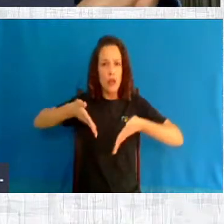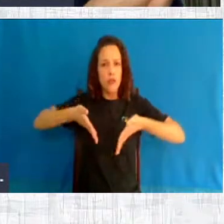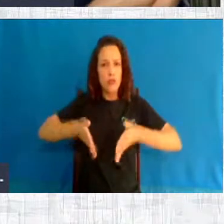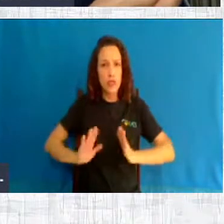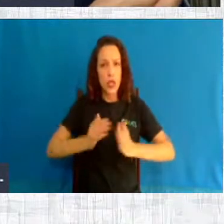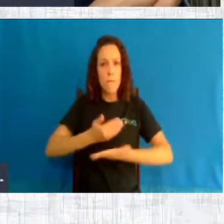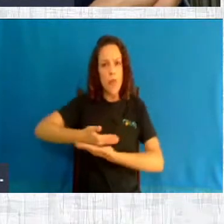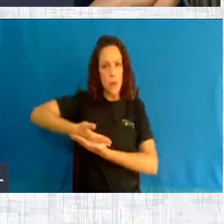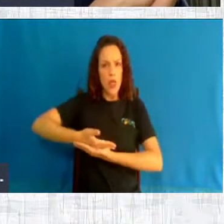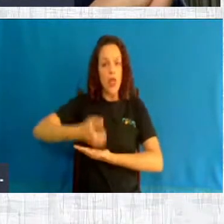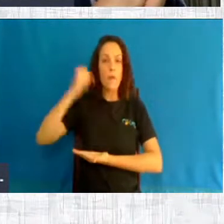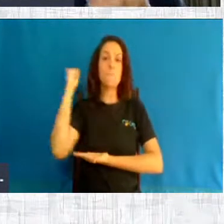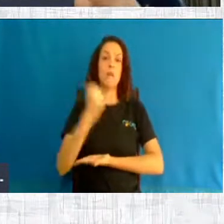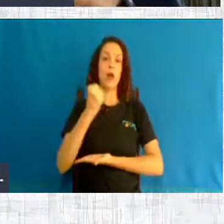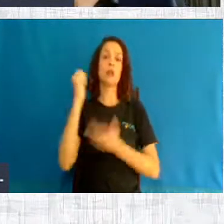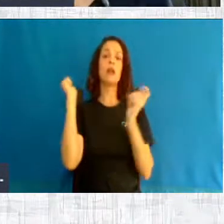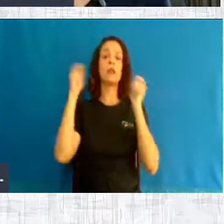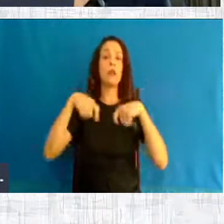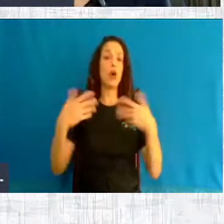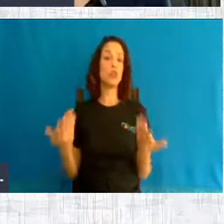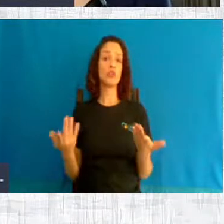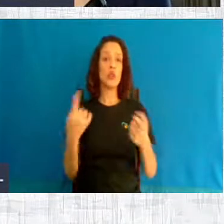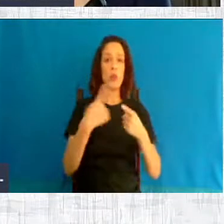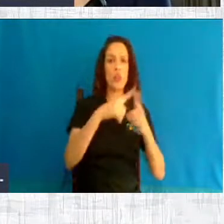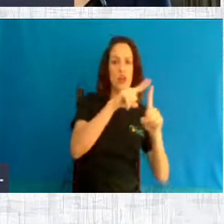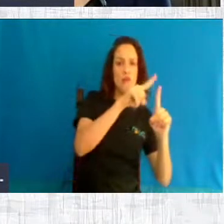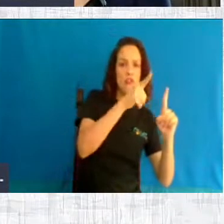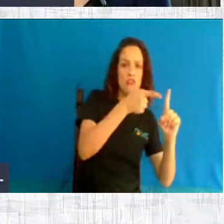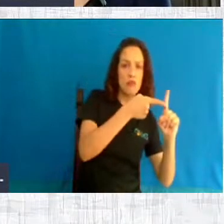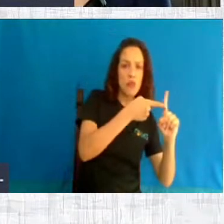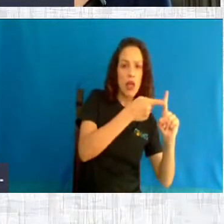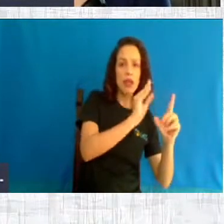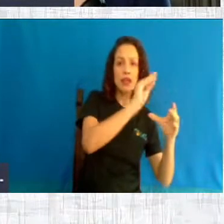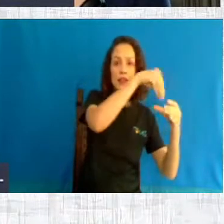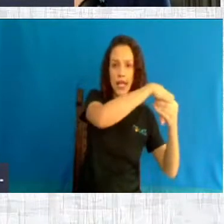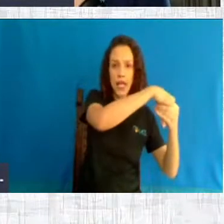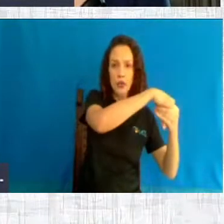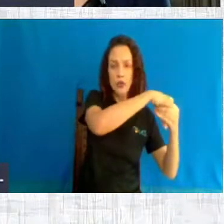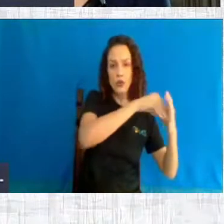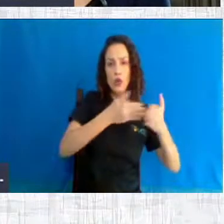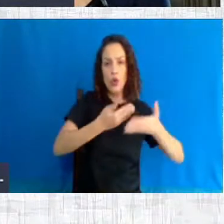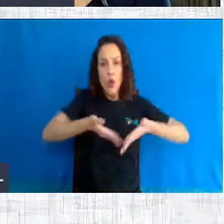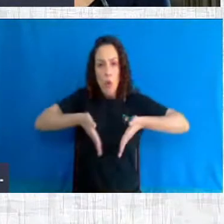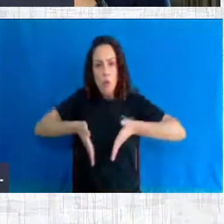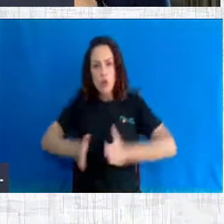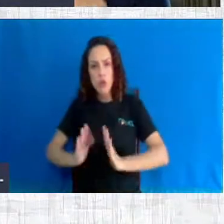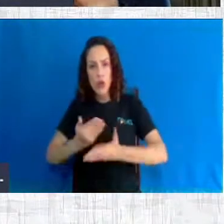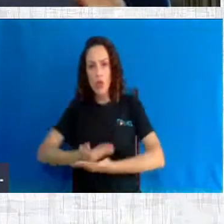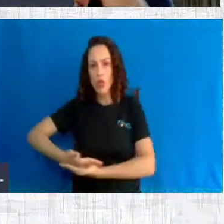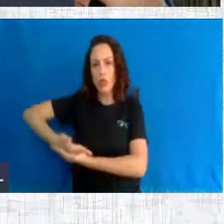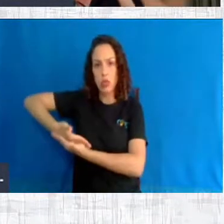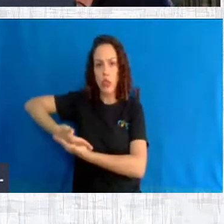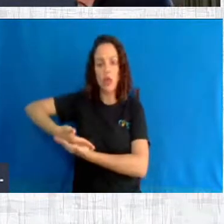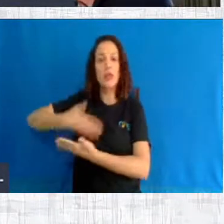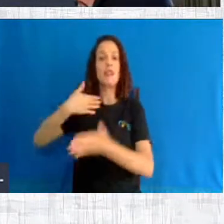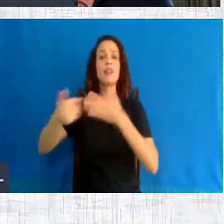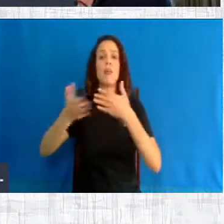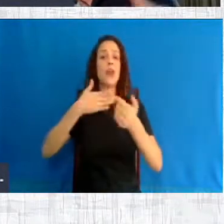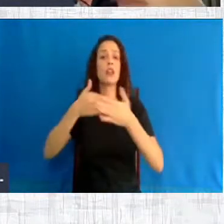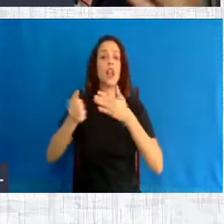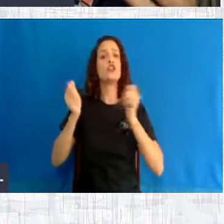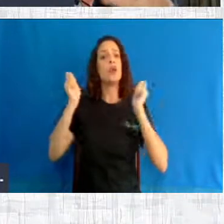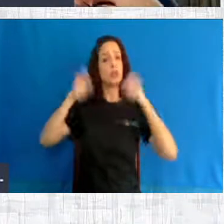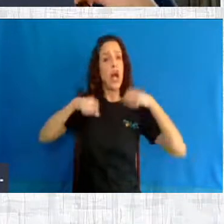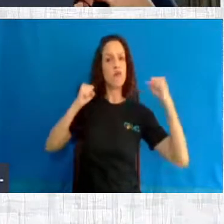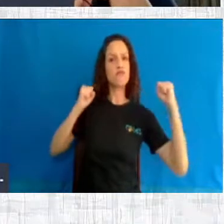pode matar dentro do ventre, que diferença faz ser fora do ventre? Então, independente de serem deficientes físicos, que já é um equívoco,